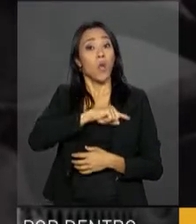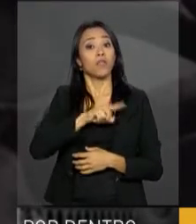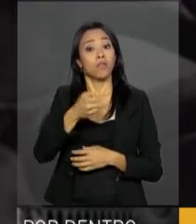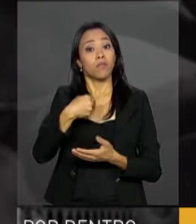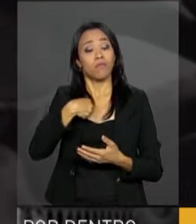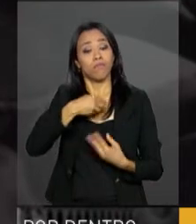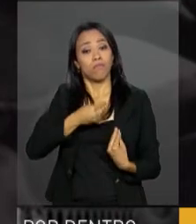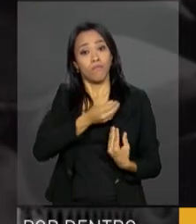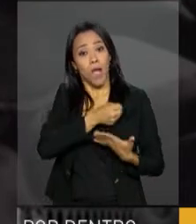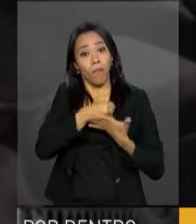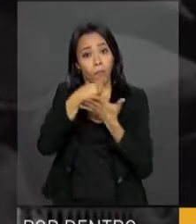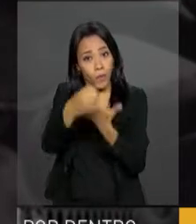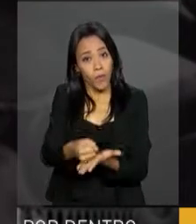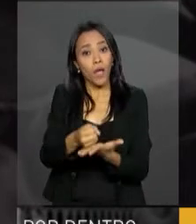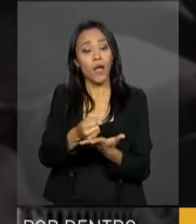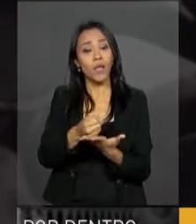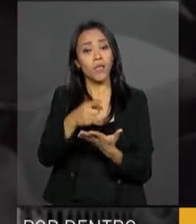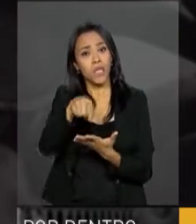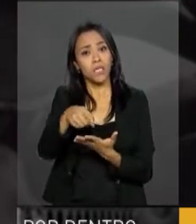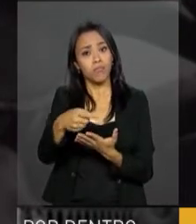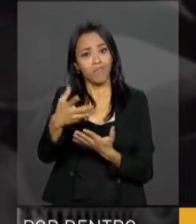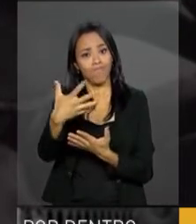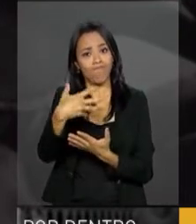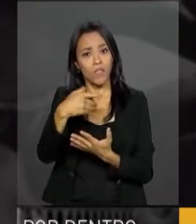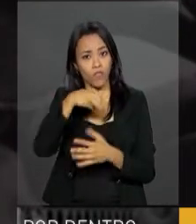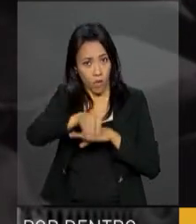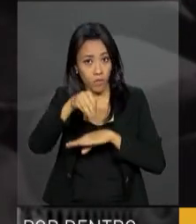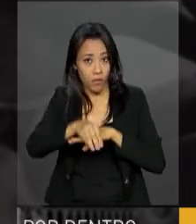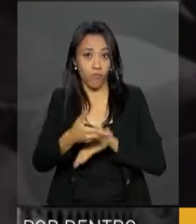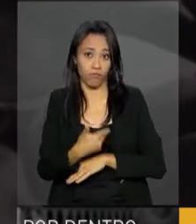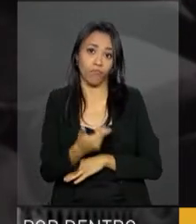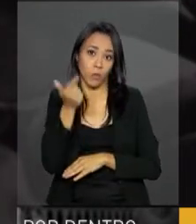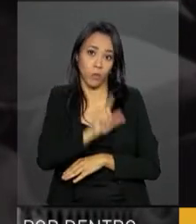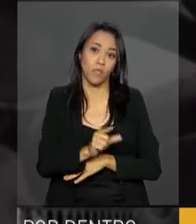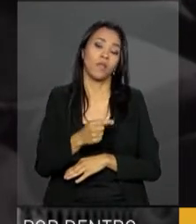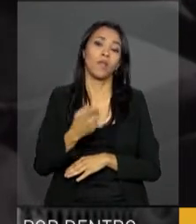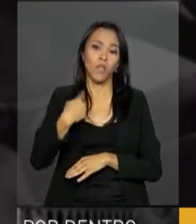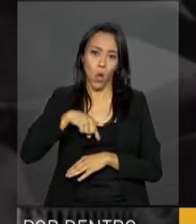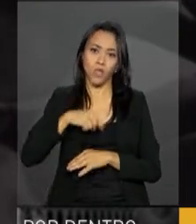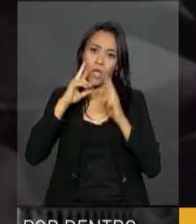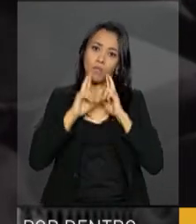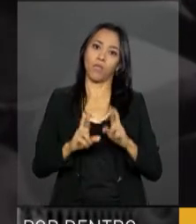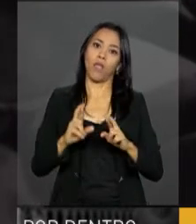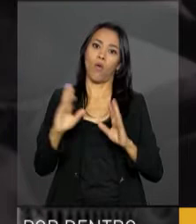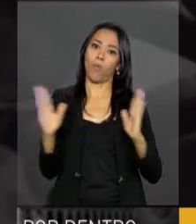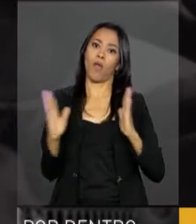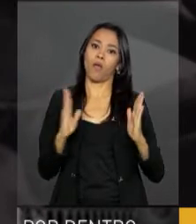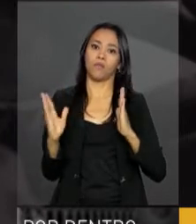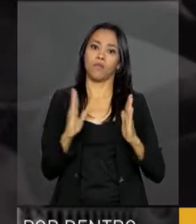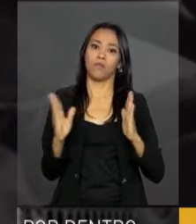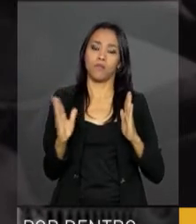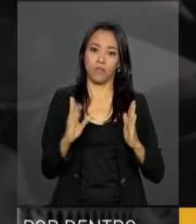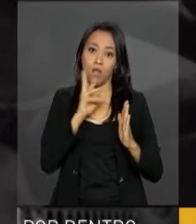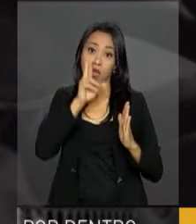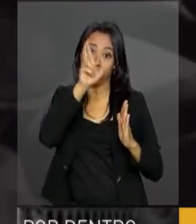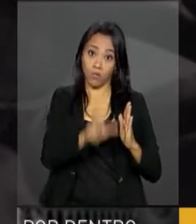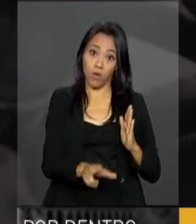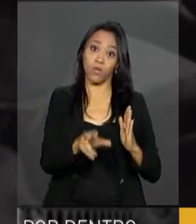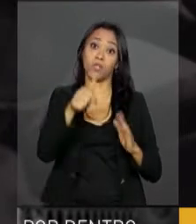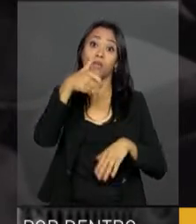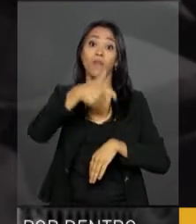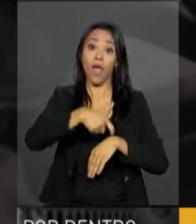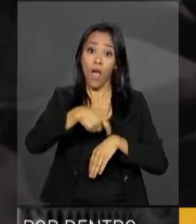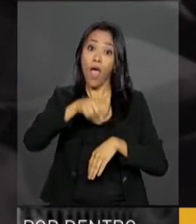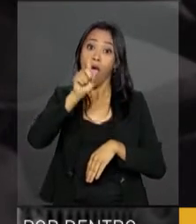dar esse apoio ao cidadão e buscar obter informação. Nós atuamos no prazo. O prazo médio de resposta da Transparência e CGU